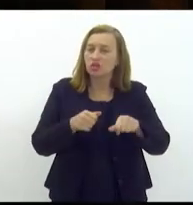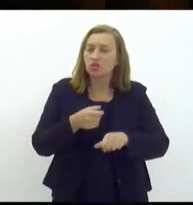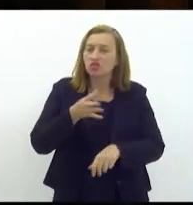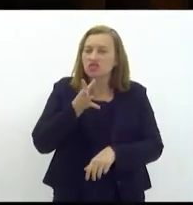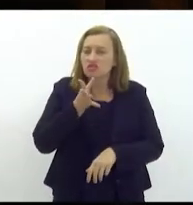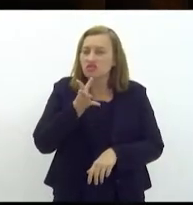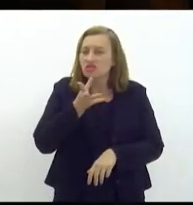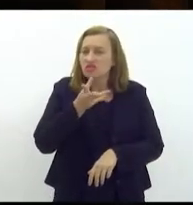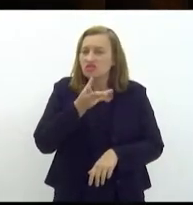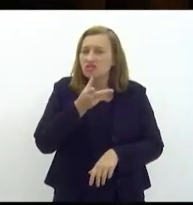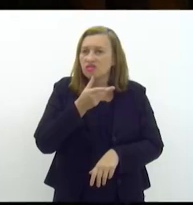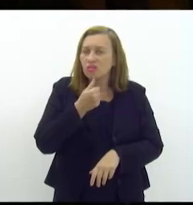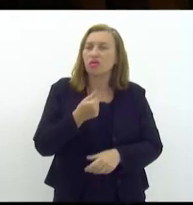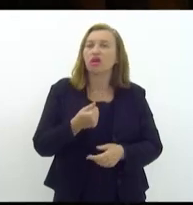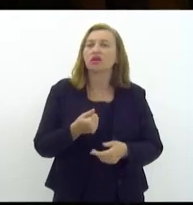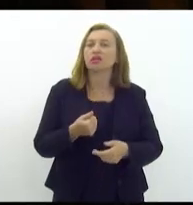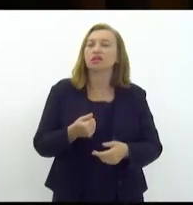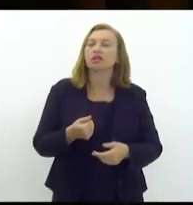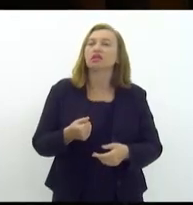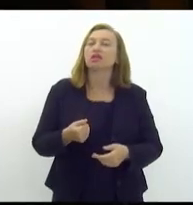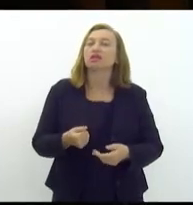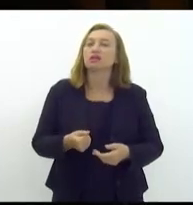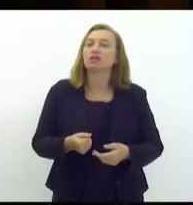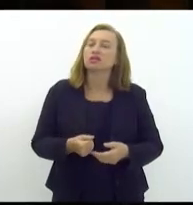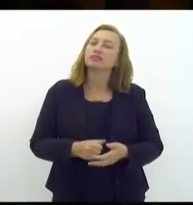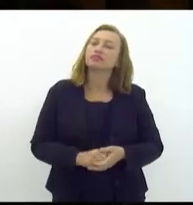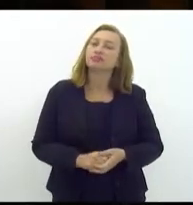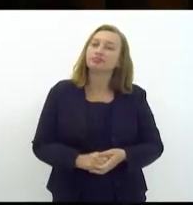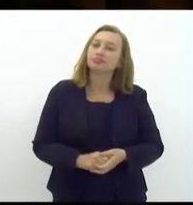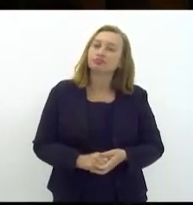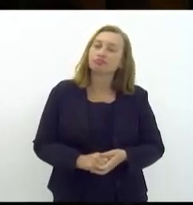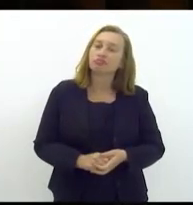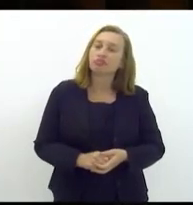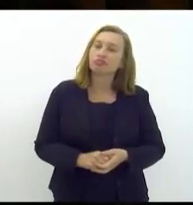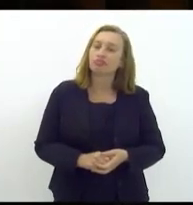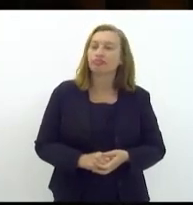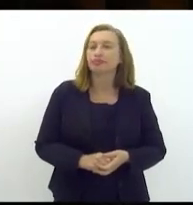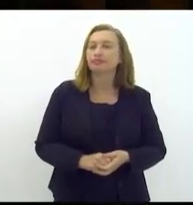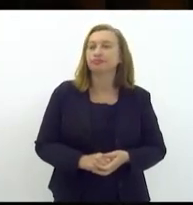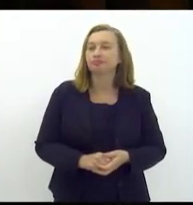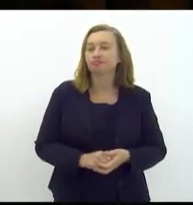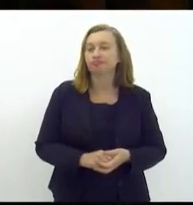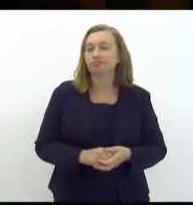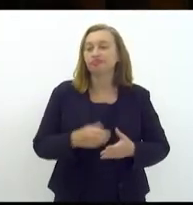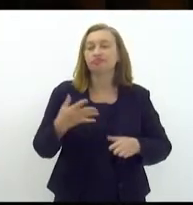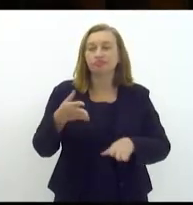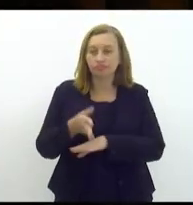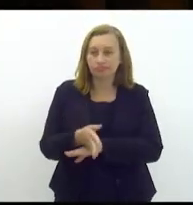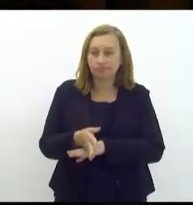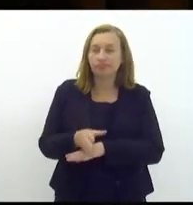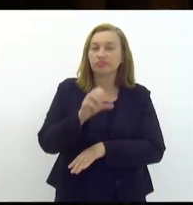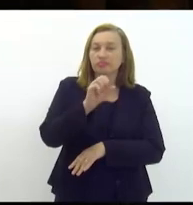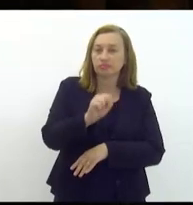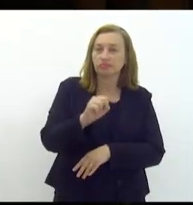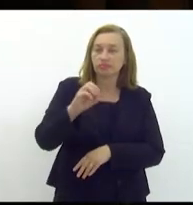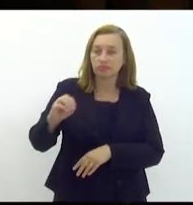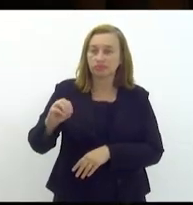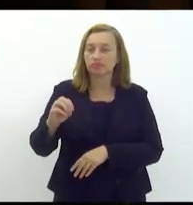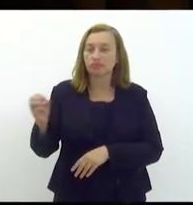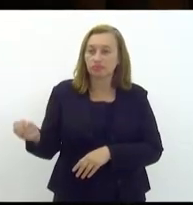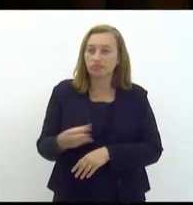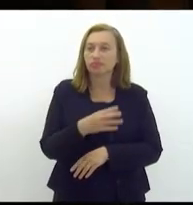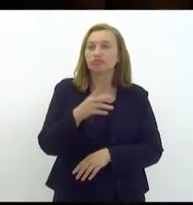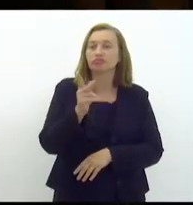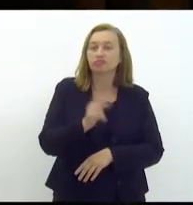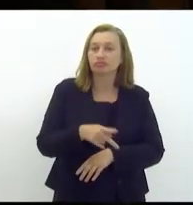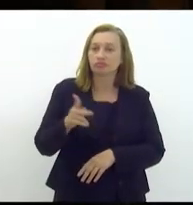velocidade das aposentadorias tem sido quase o mesmo das nomeações mas eles entraram 800 novos professores